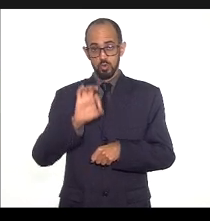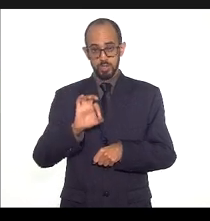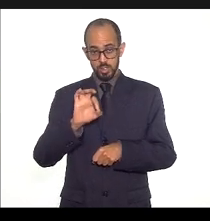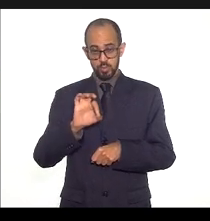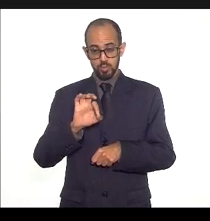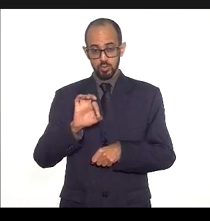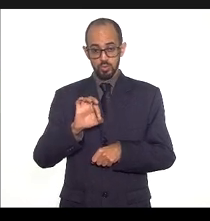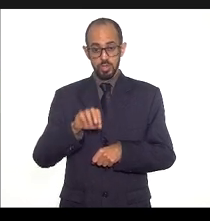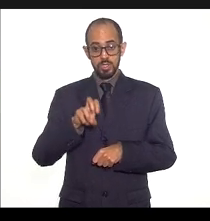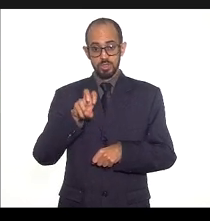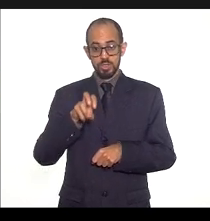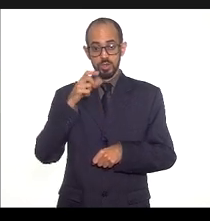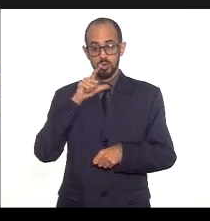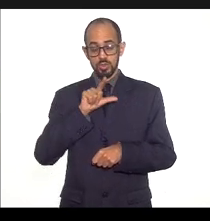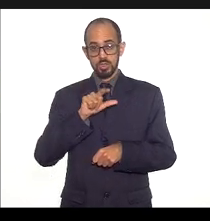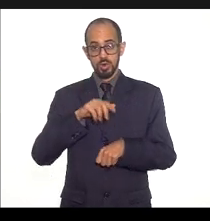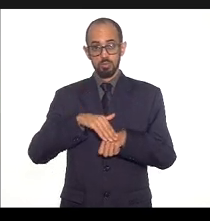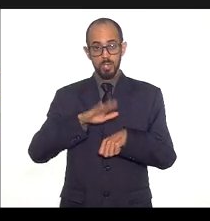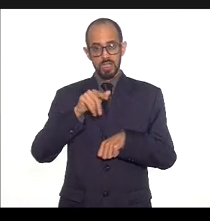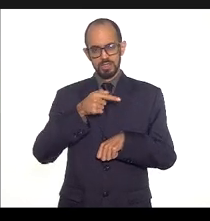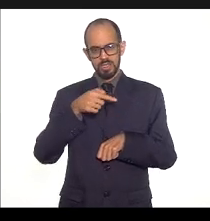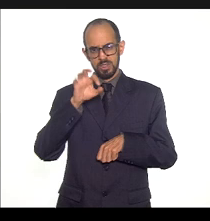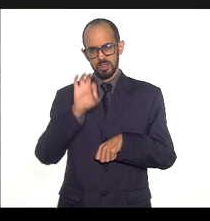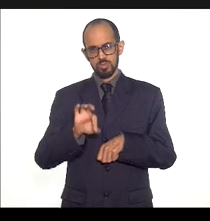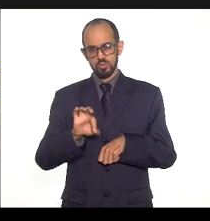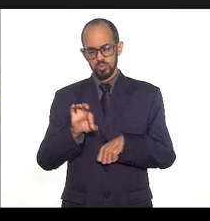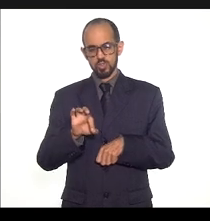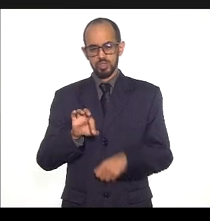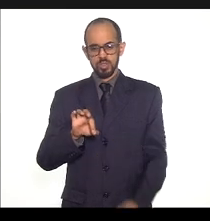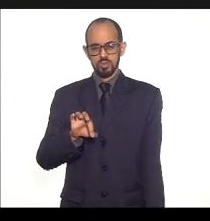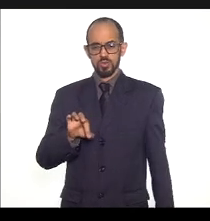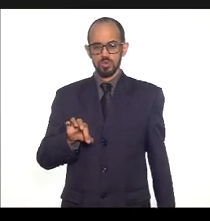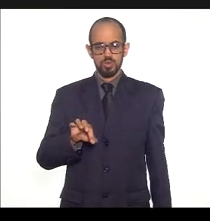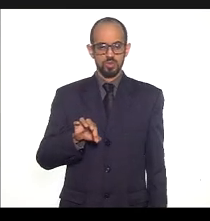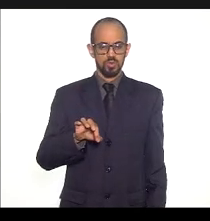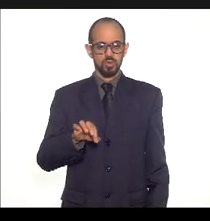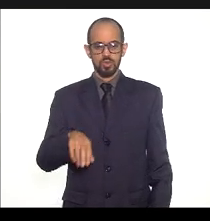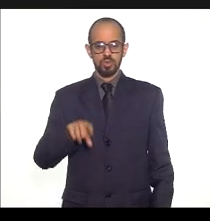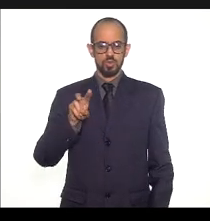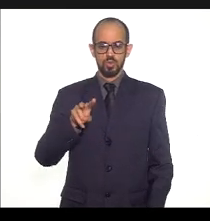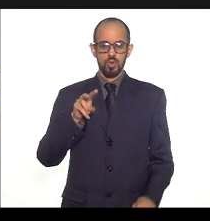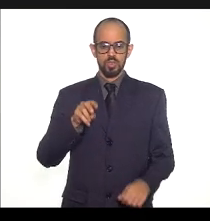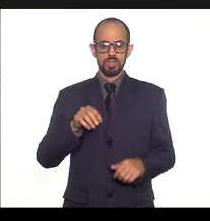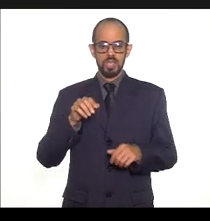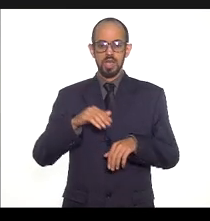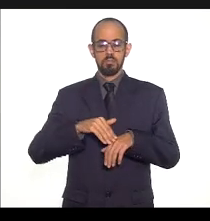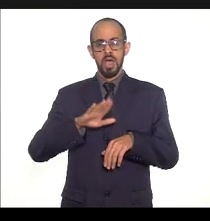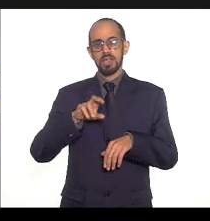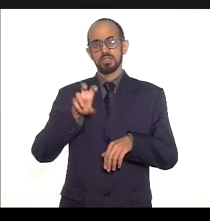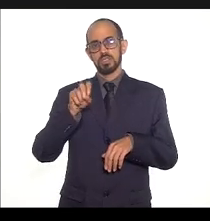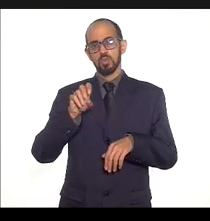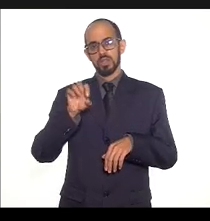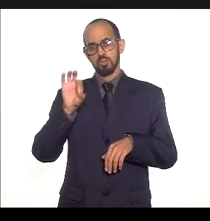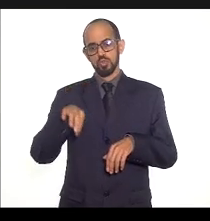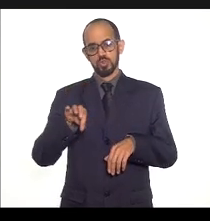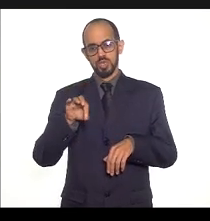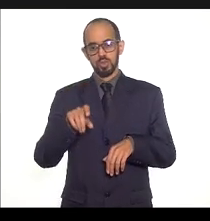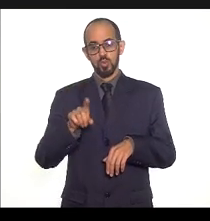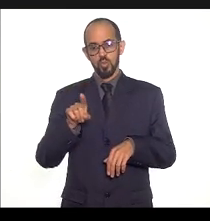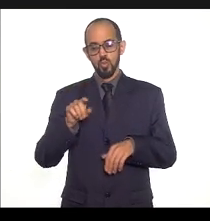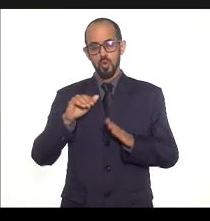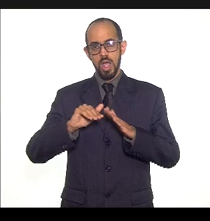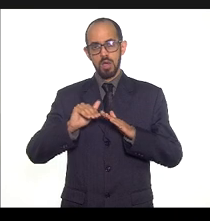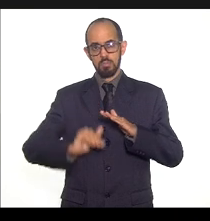meta 5 alcançaram mais de 75% da meta pactuada e 2 acima de 50% e 1